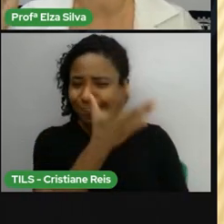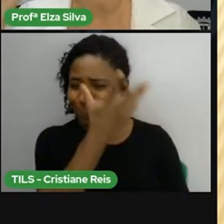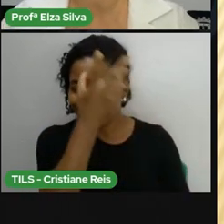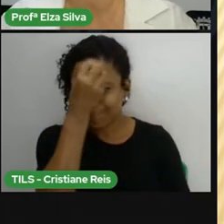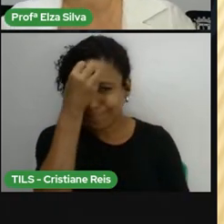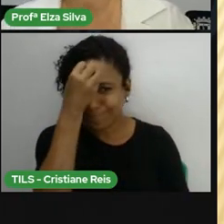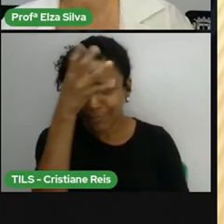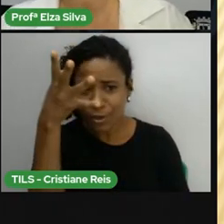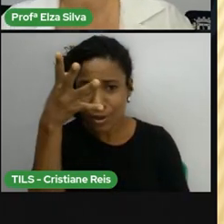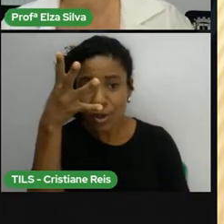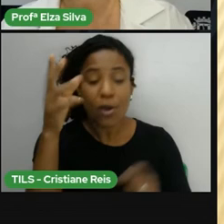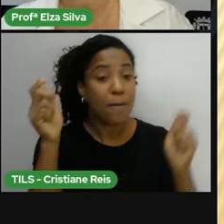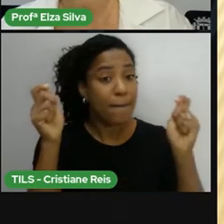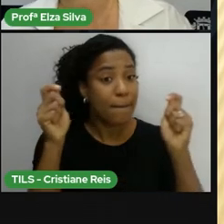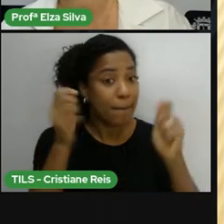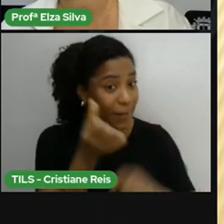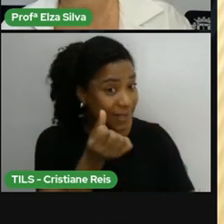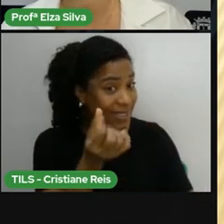Ela